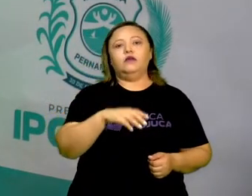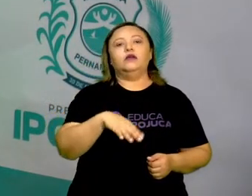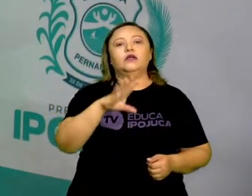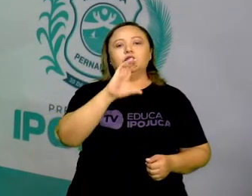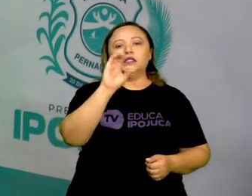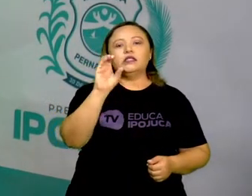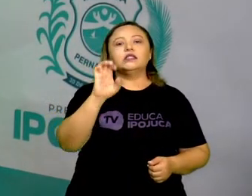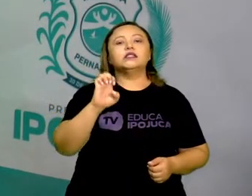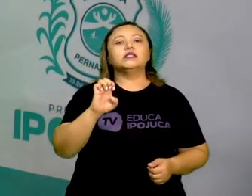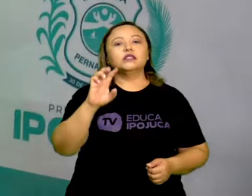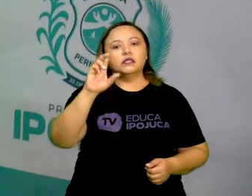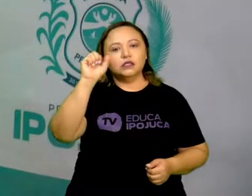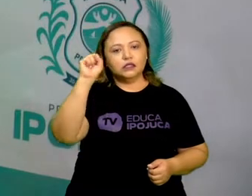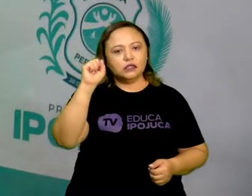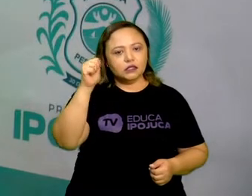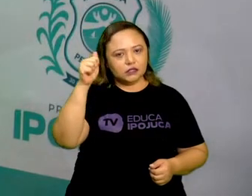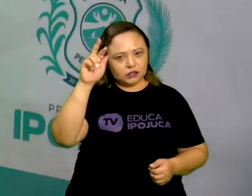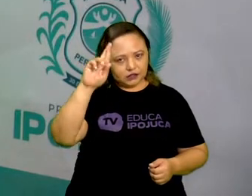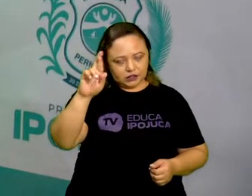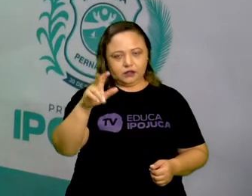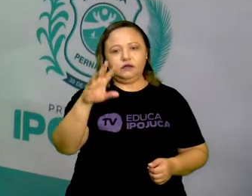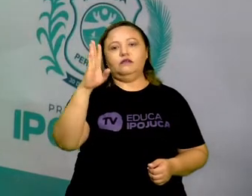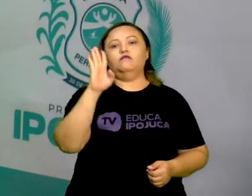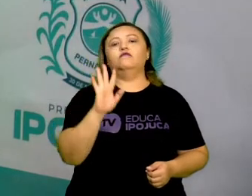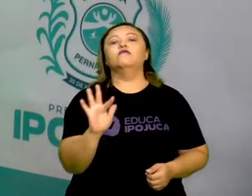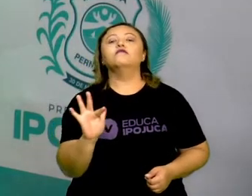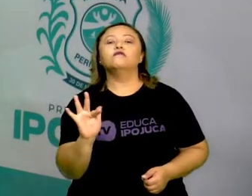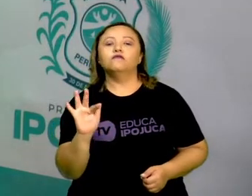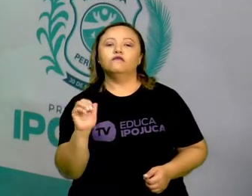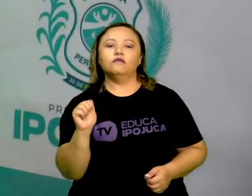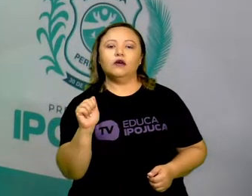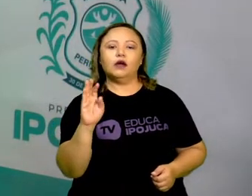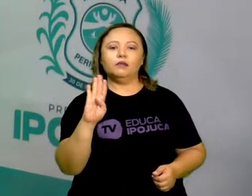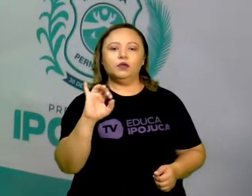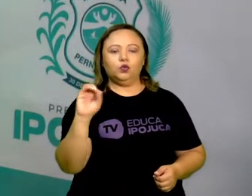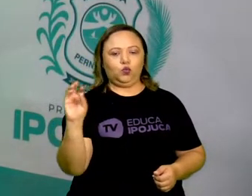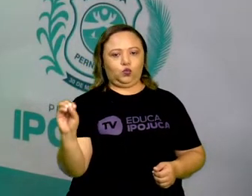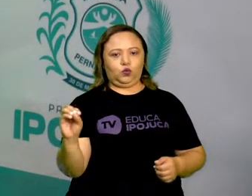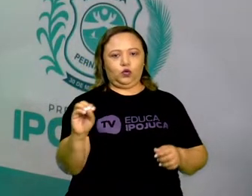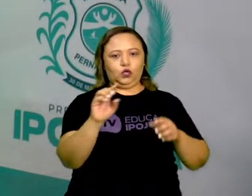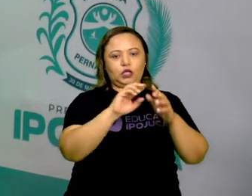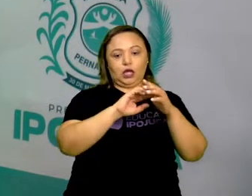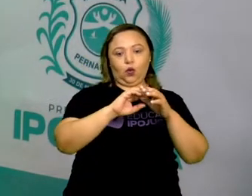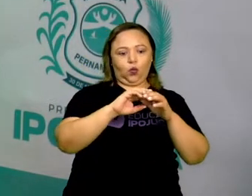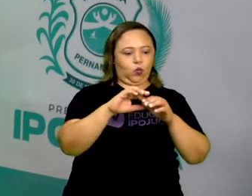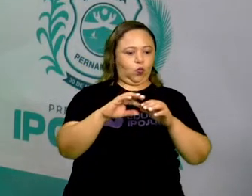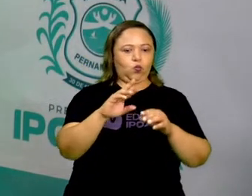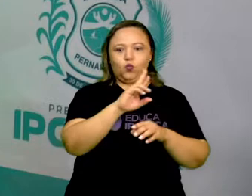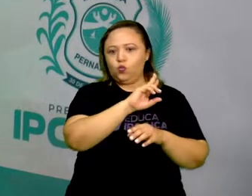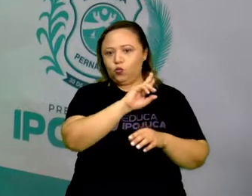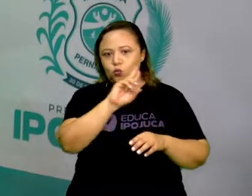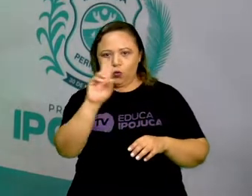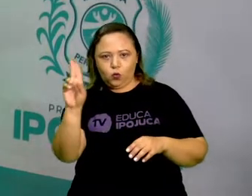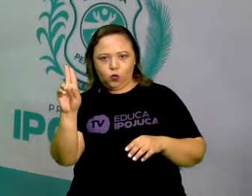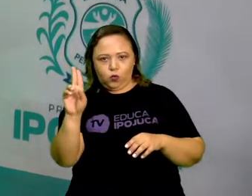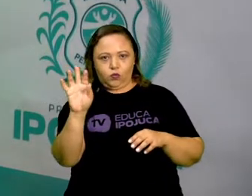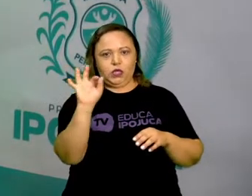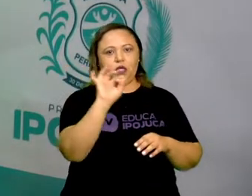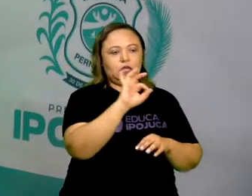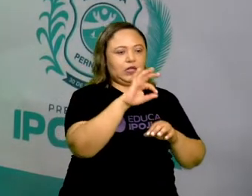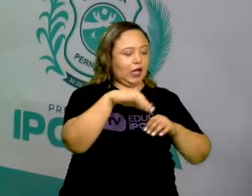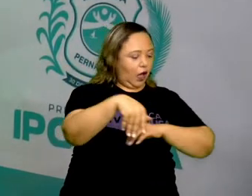Temos também o endereço de cada um. Rua Vitória 31, olha o ponto de